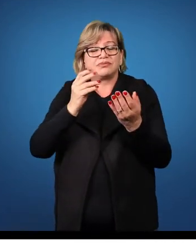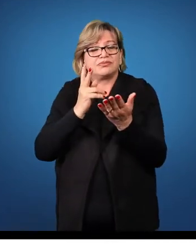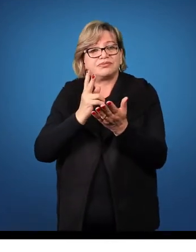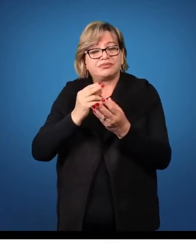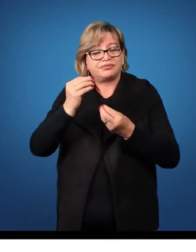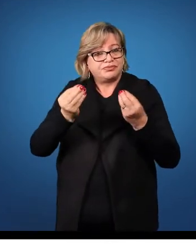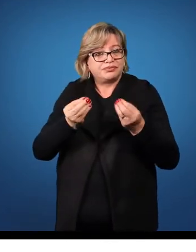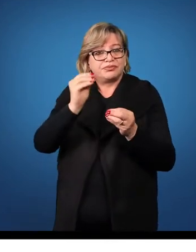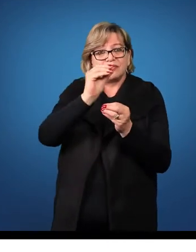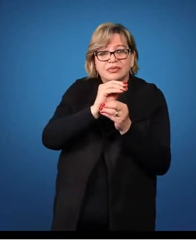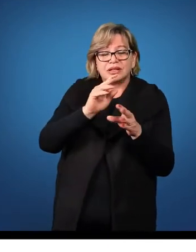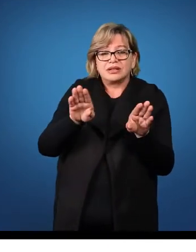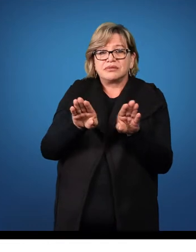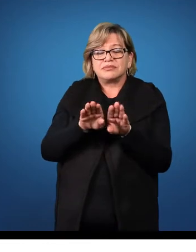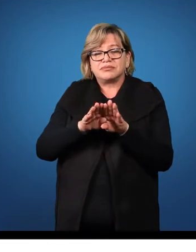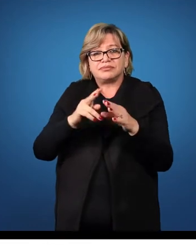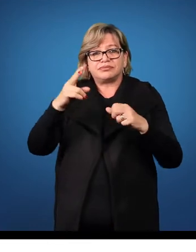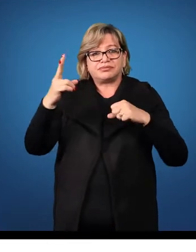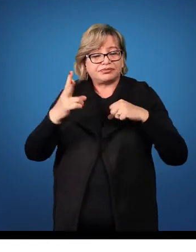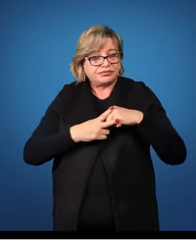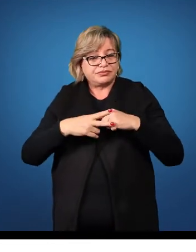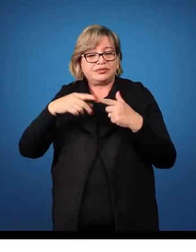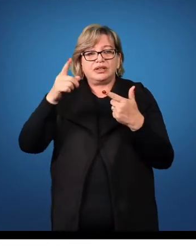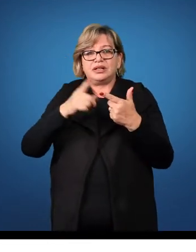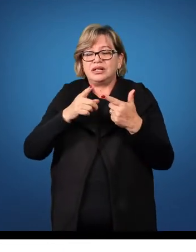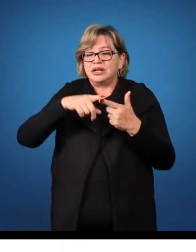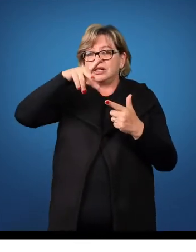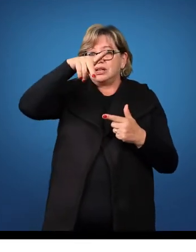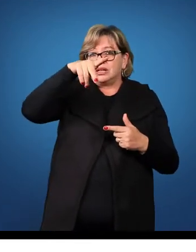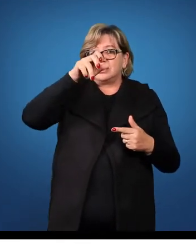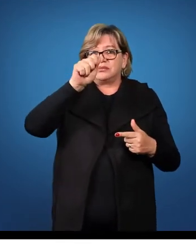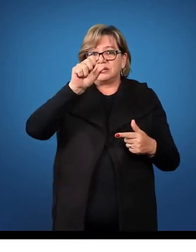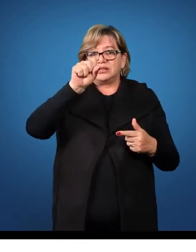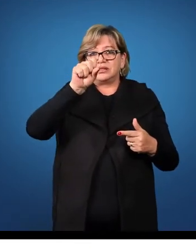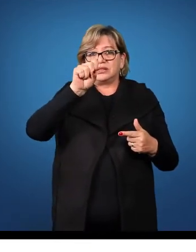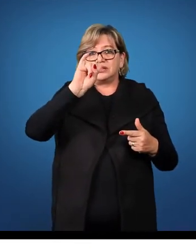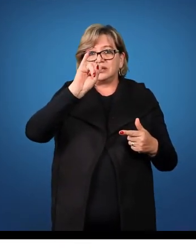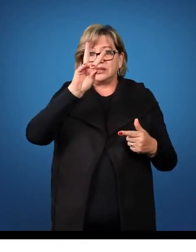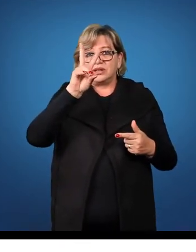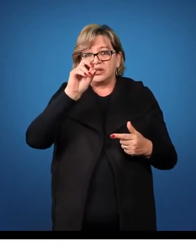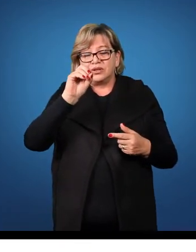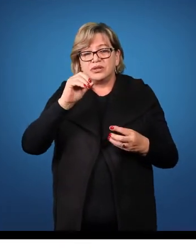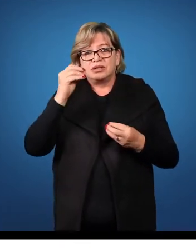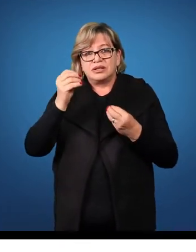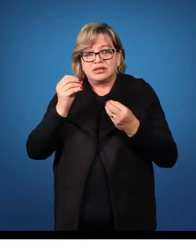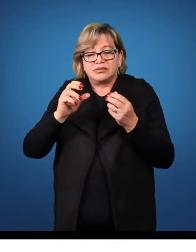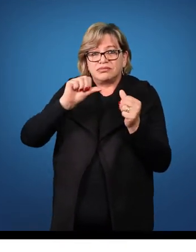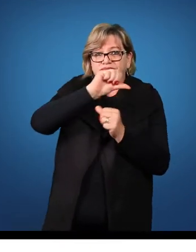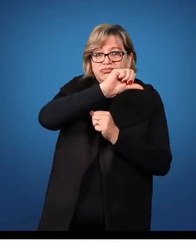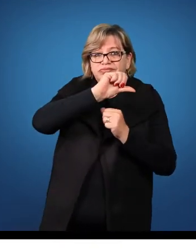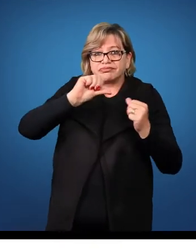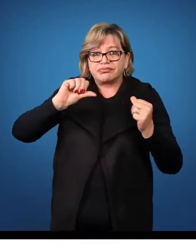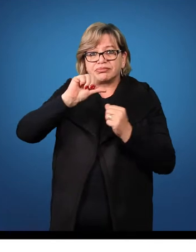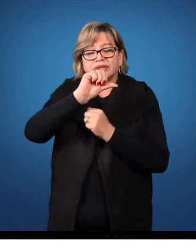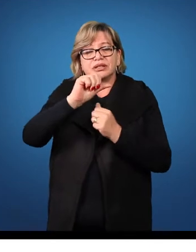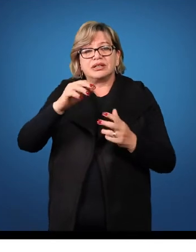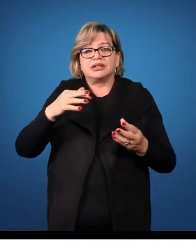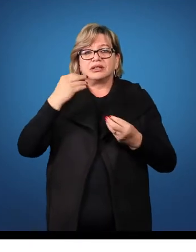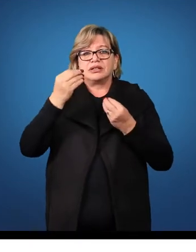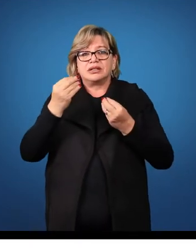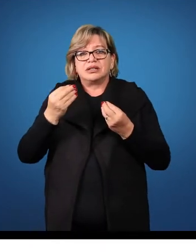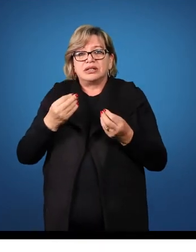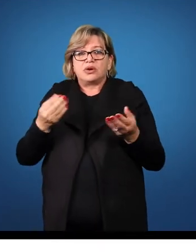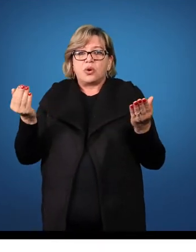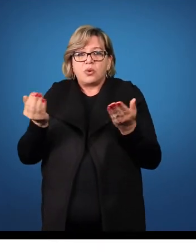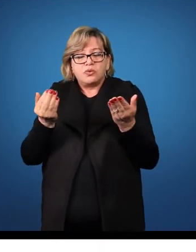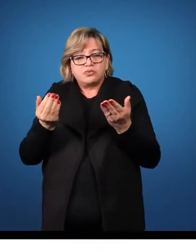passivo vai para a voz passiva, flexionado. Então, se quero conjugar aqui o verbo